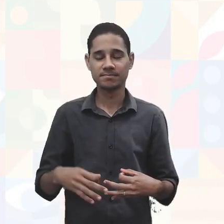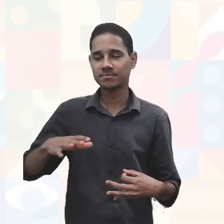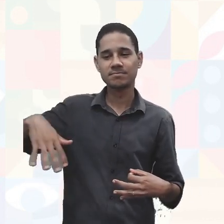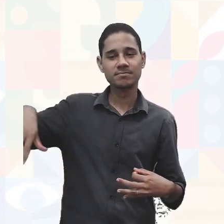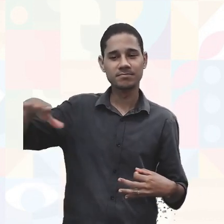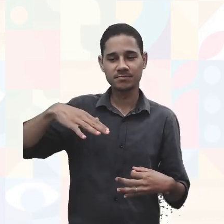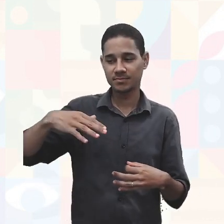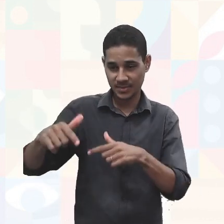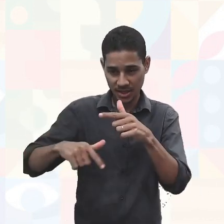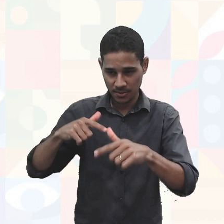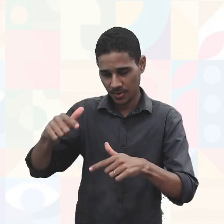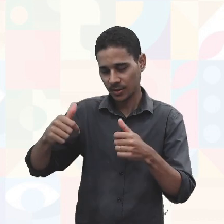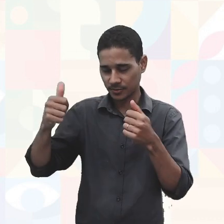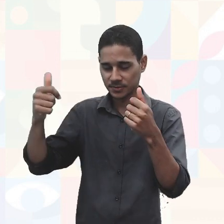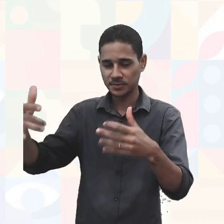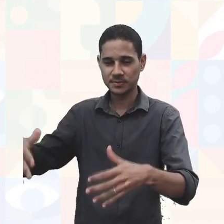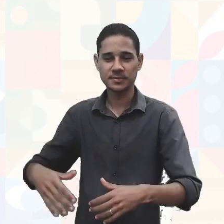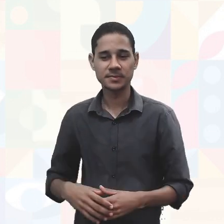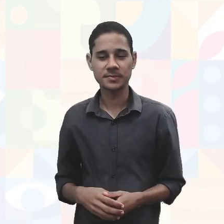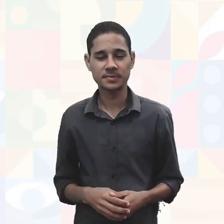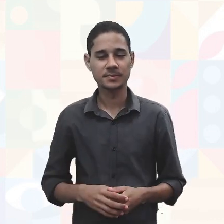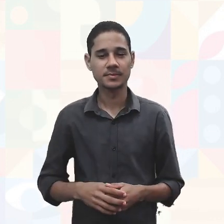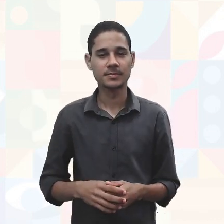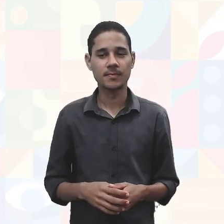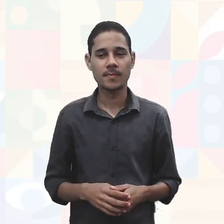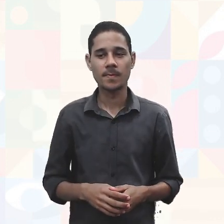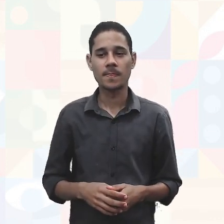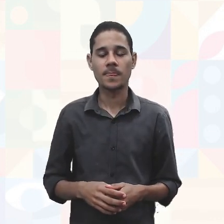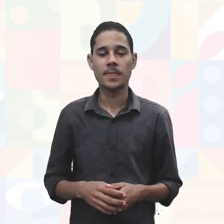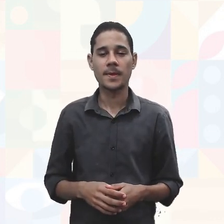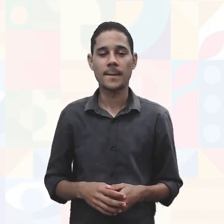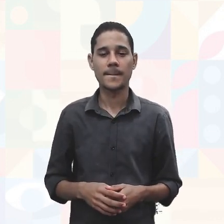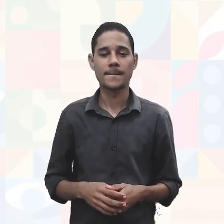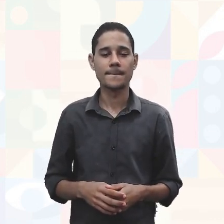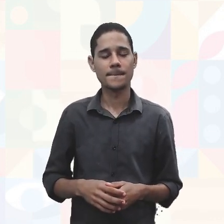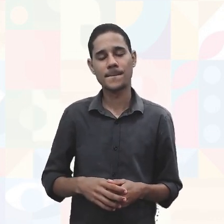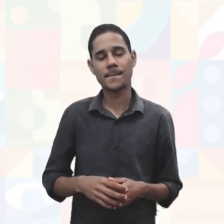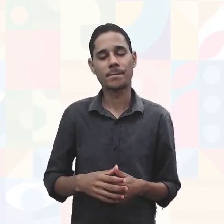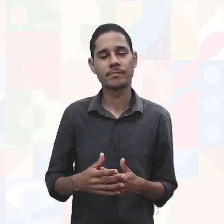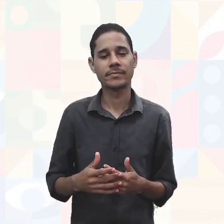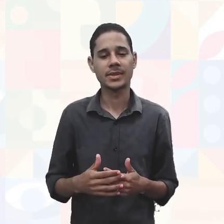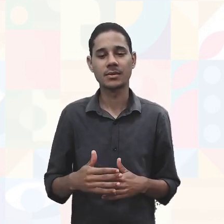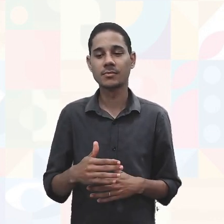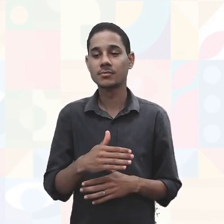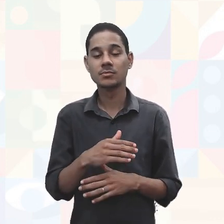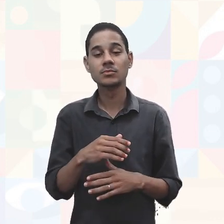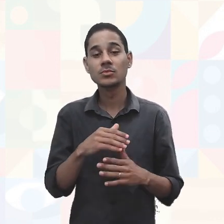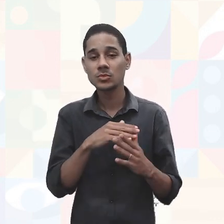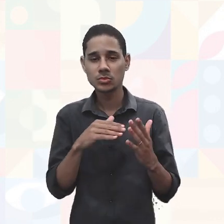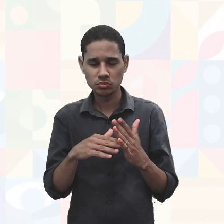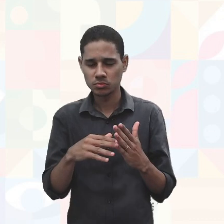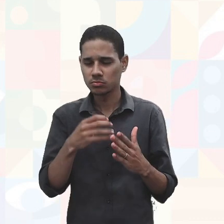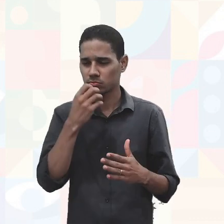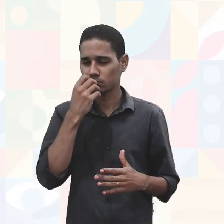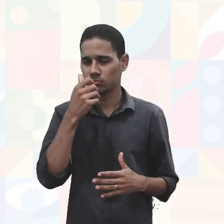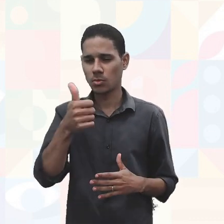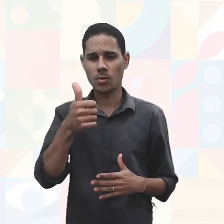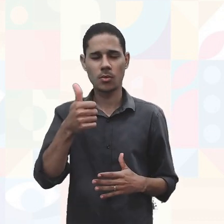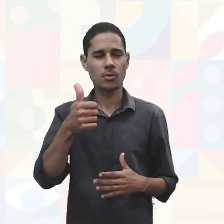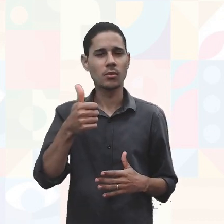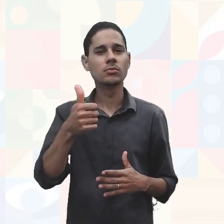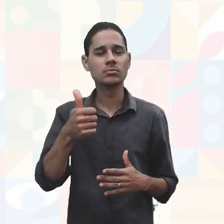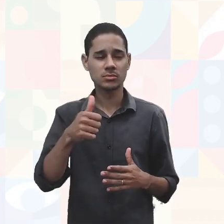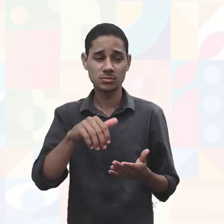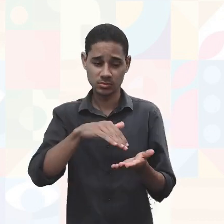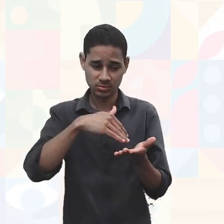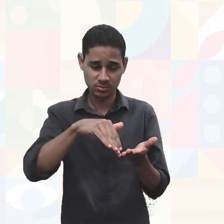dos colaboradores da instituição. E tudo isso é positivo para a atuação